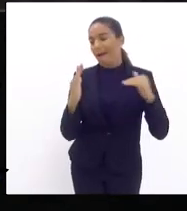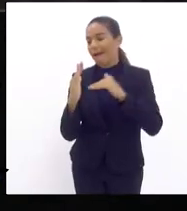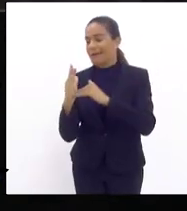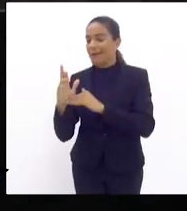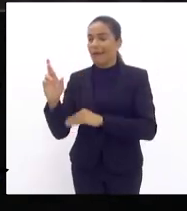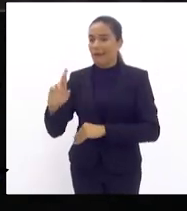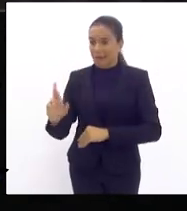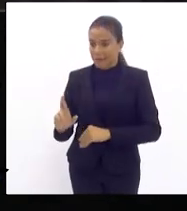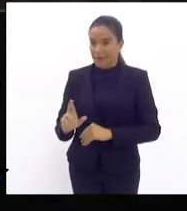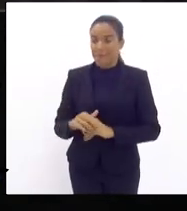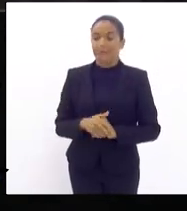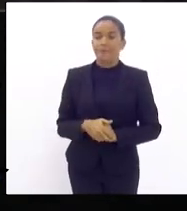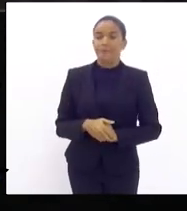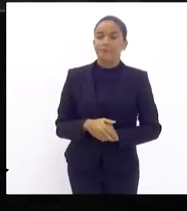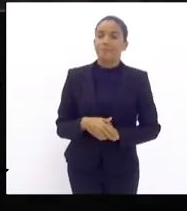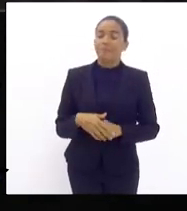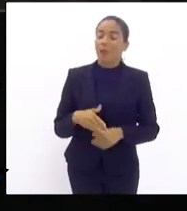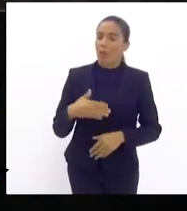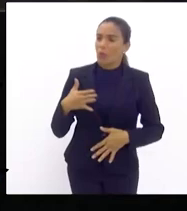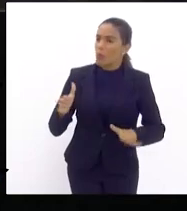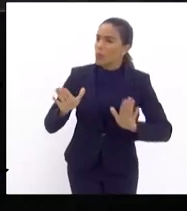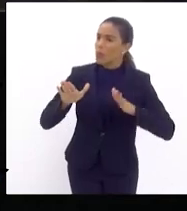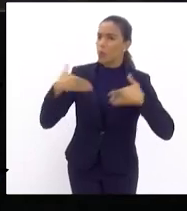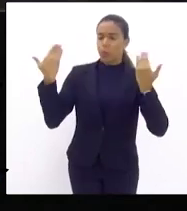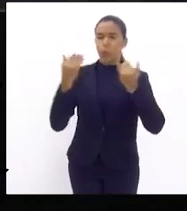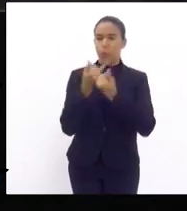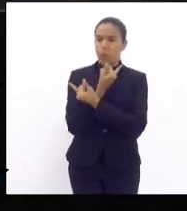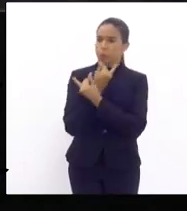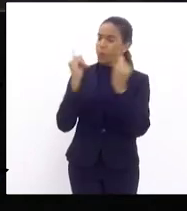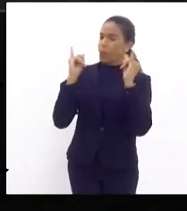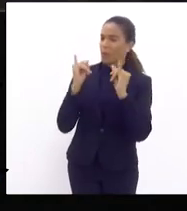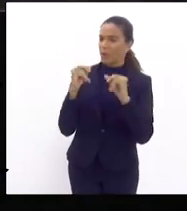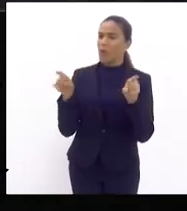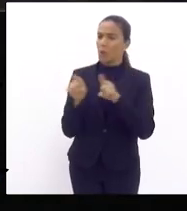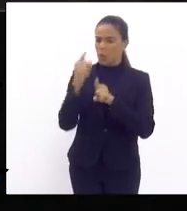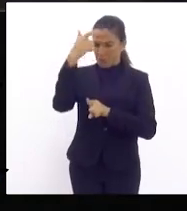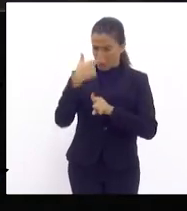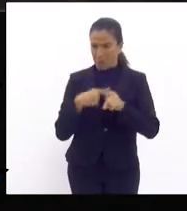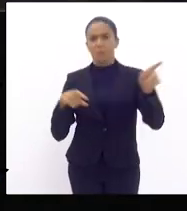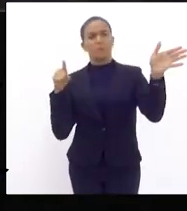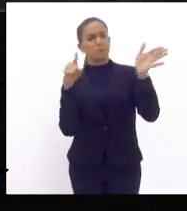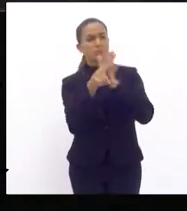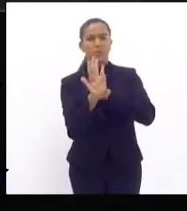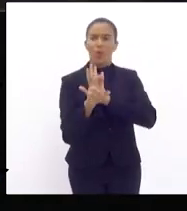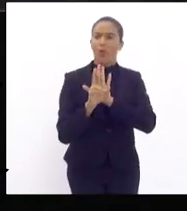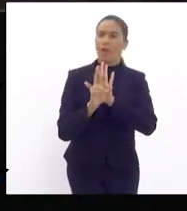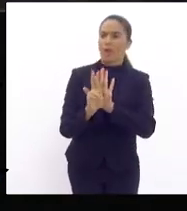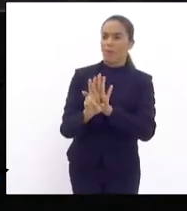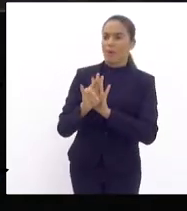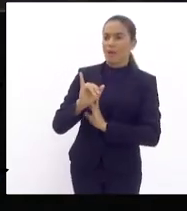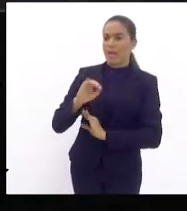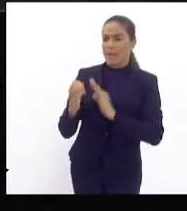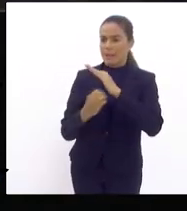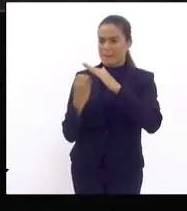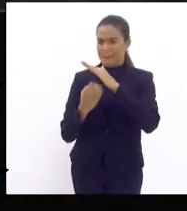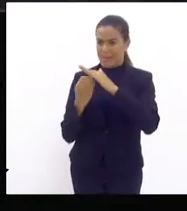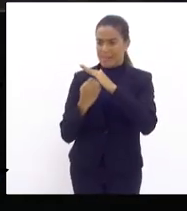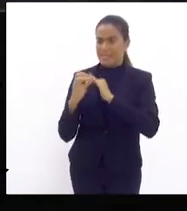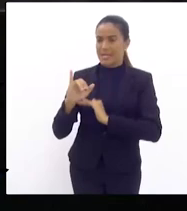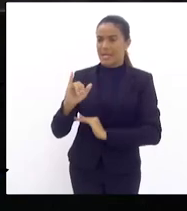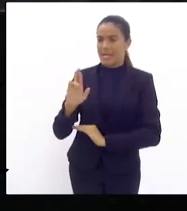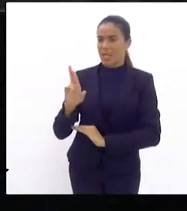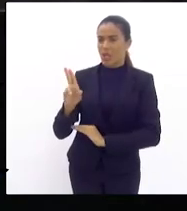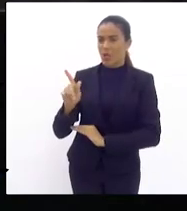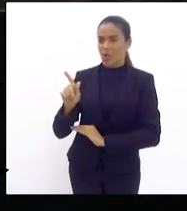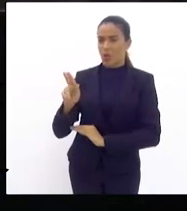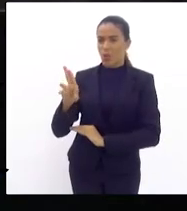Mandeirantes o que mais quis surpresa e hoje eu fiz essa indagação ao representante da IGUAR e ele não conseguiu responder